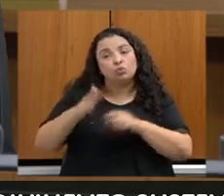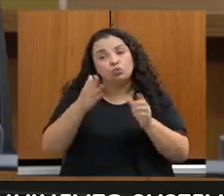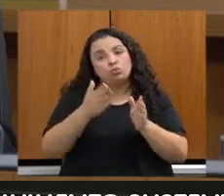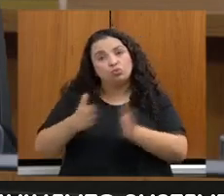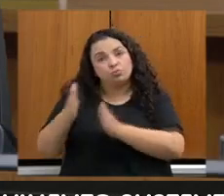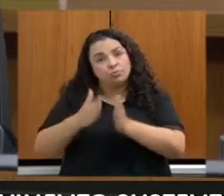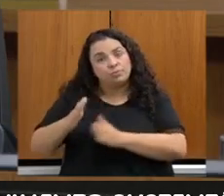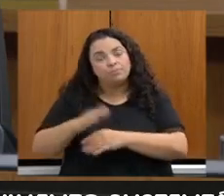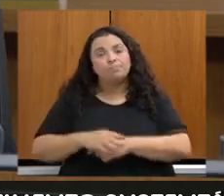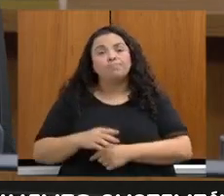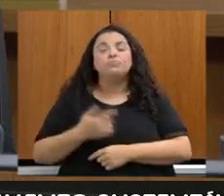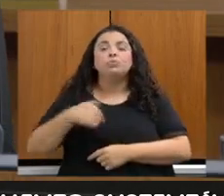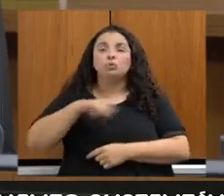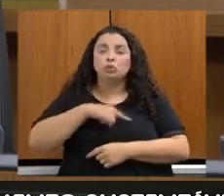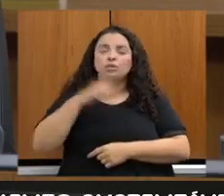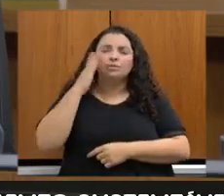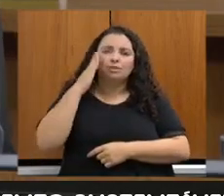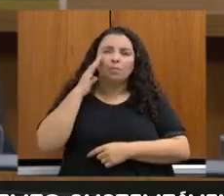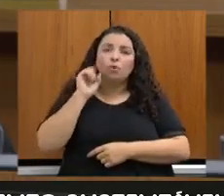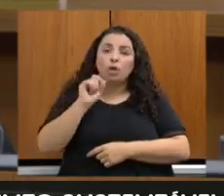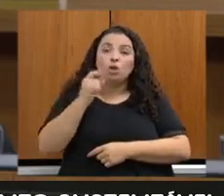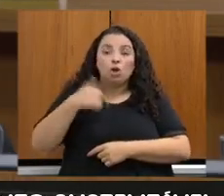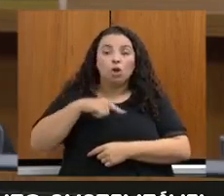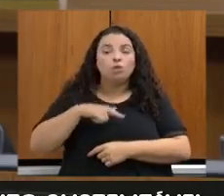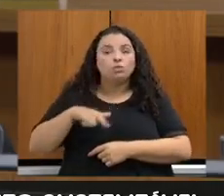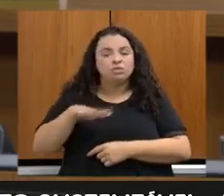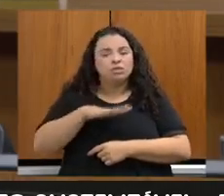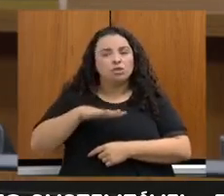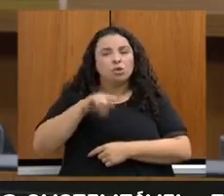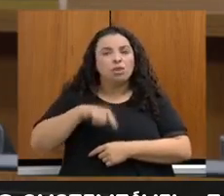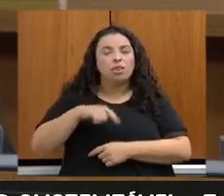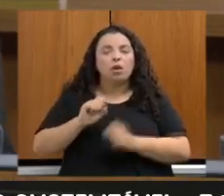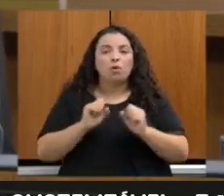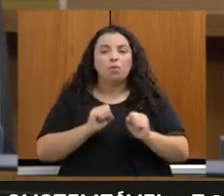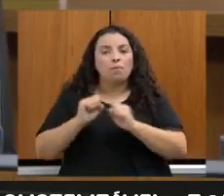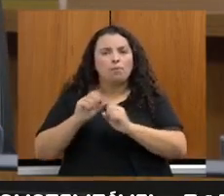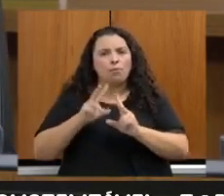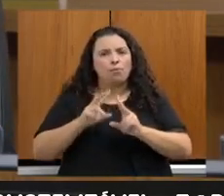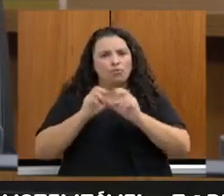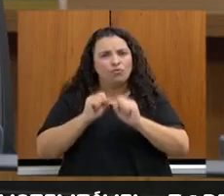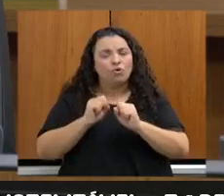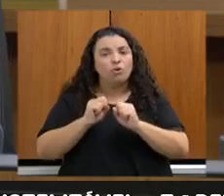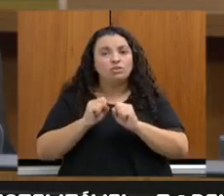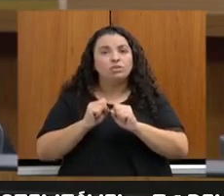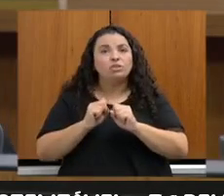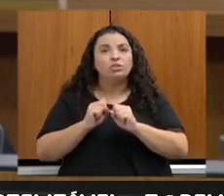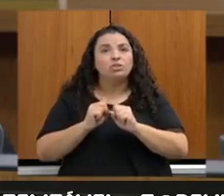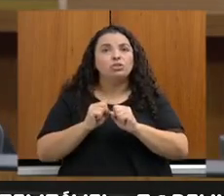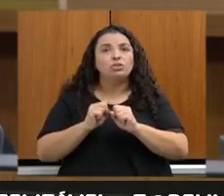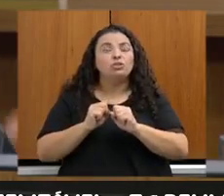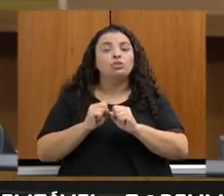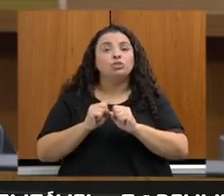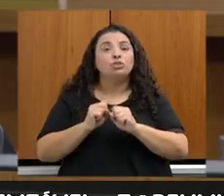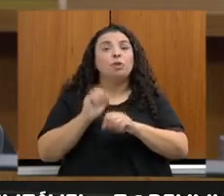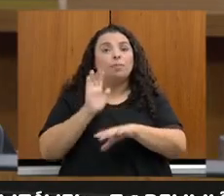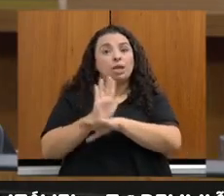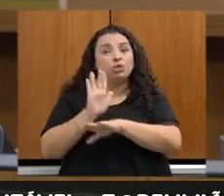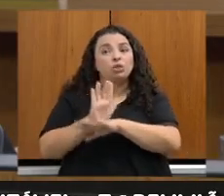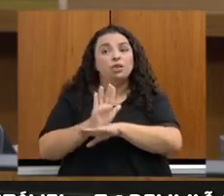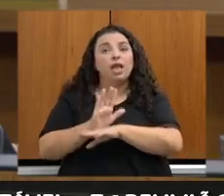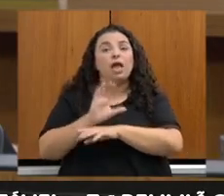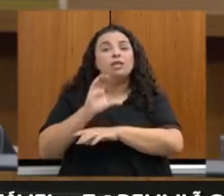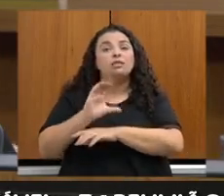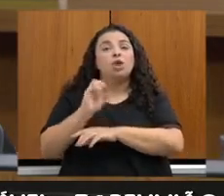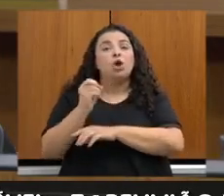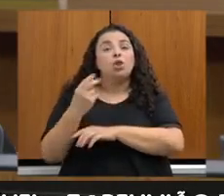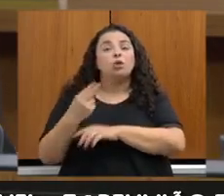sabemos que o nosso setor tem um potencial muito grande na ajuda dessas remoções de carbono, não só por meio das áreas